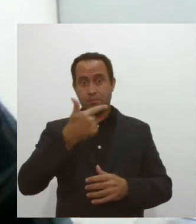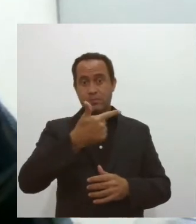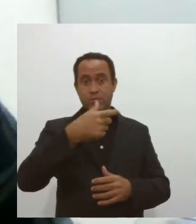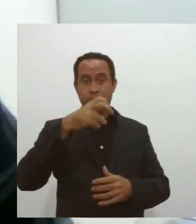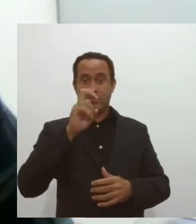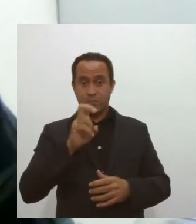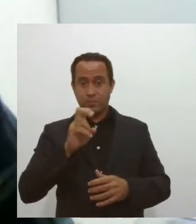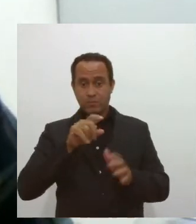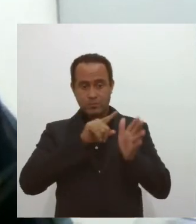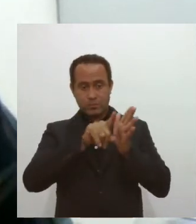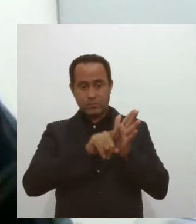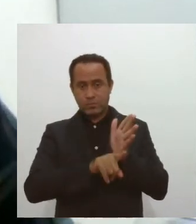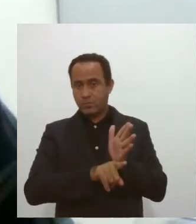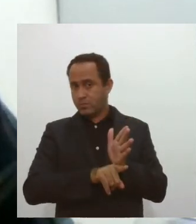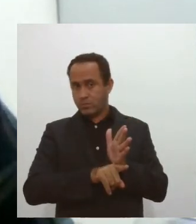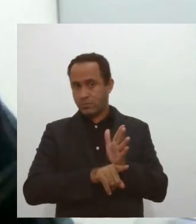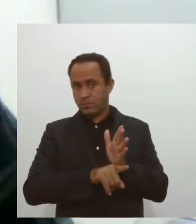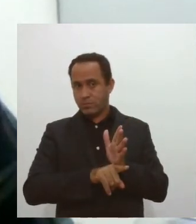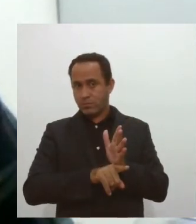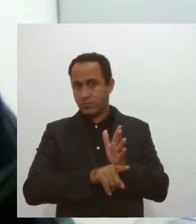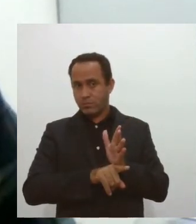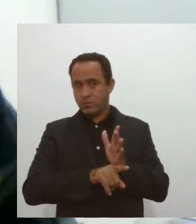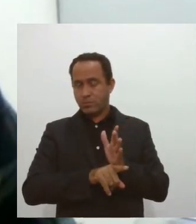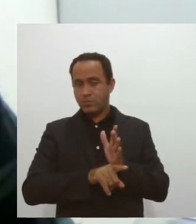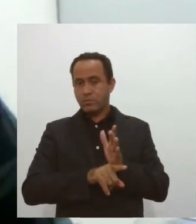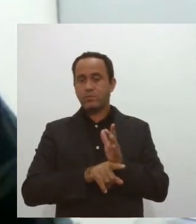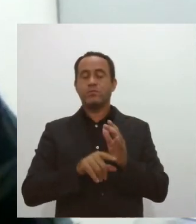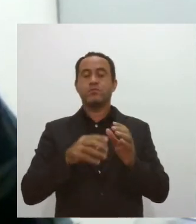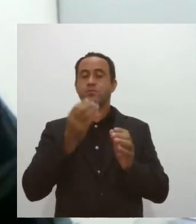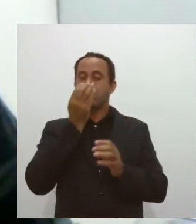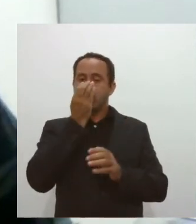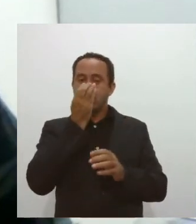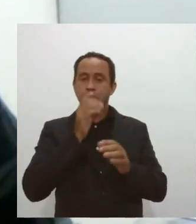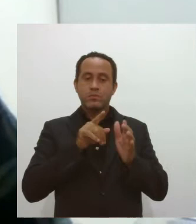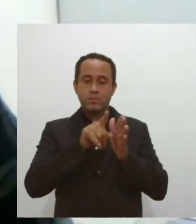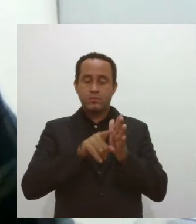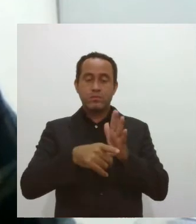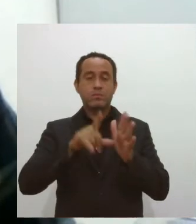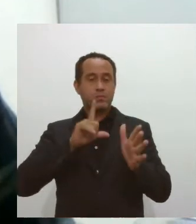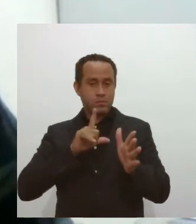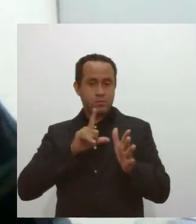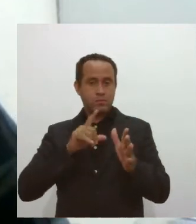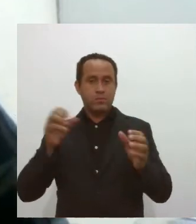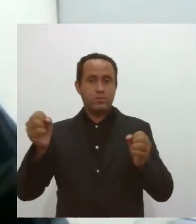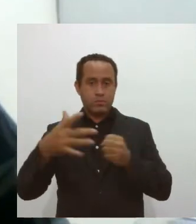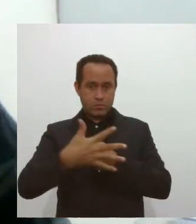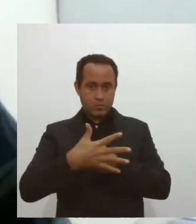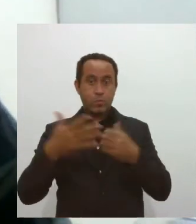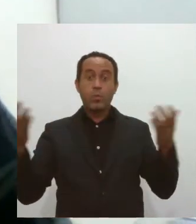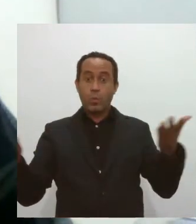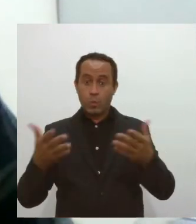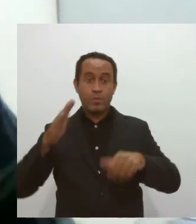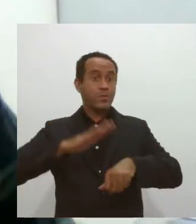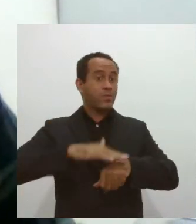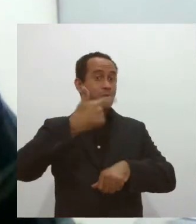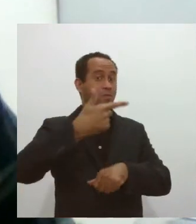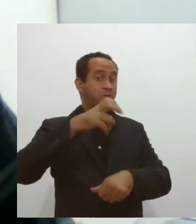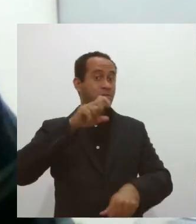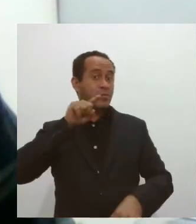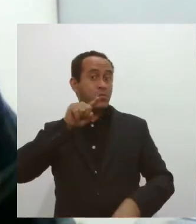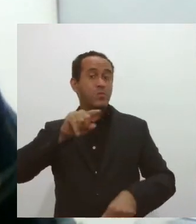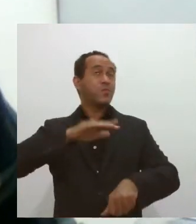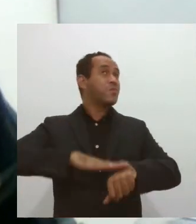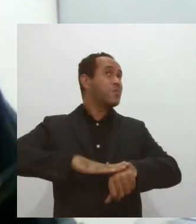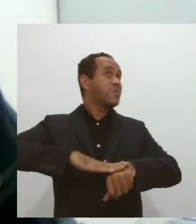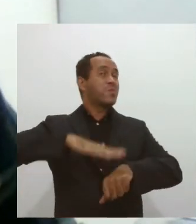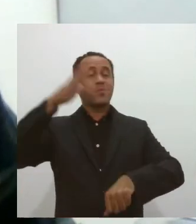análises de vírus respiratórios por mês antes da pandemia. Hoje, a gente faz mais de 25 mil, uma média